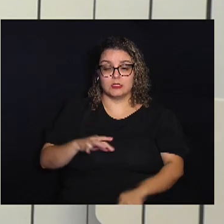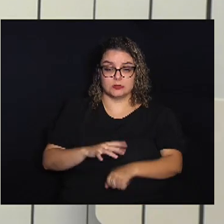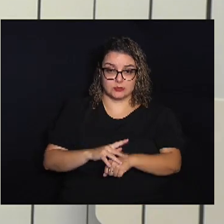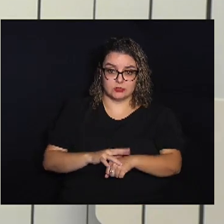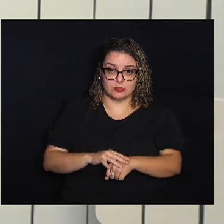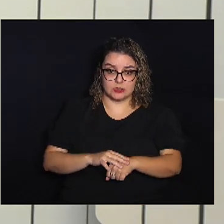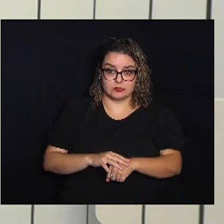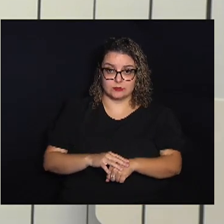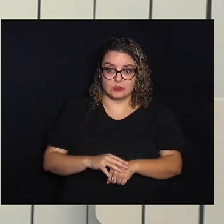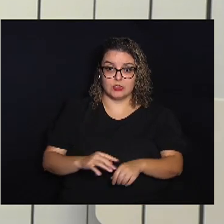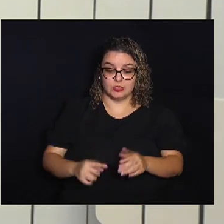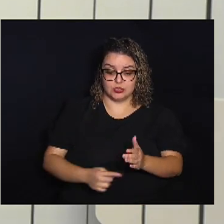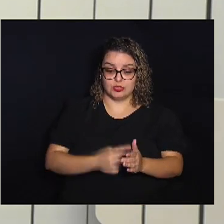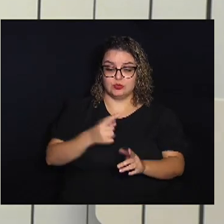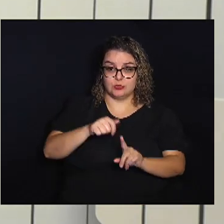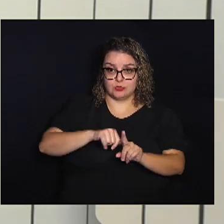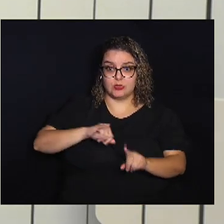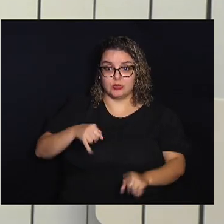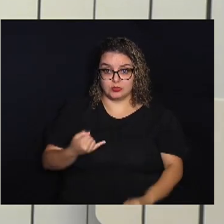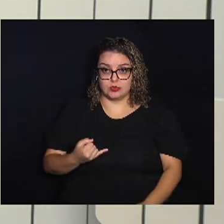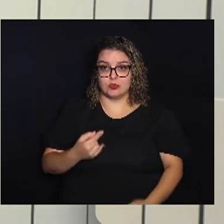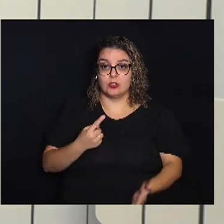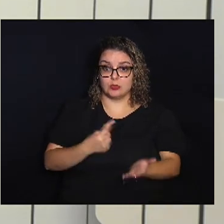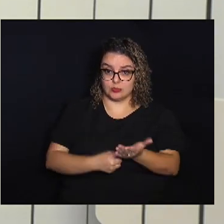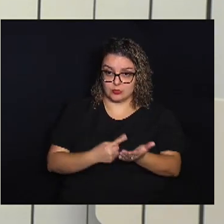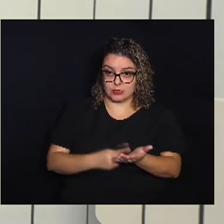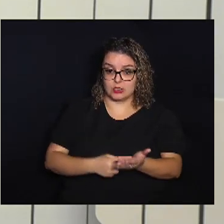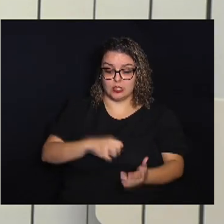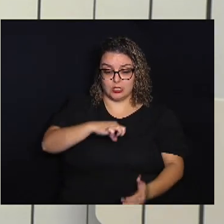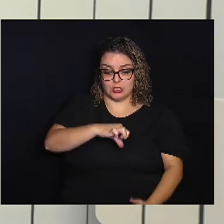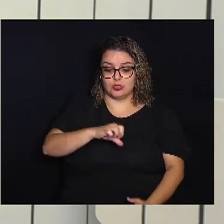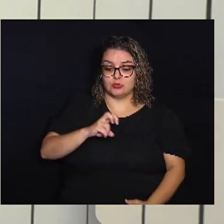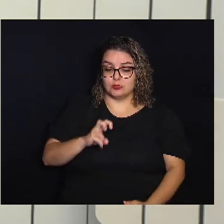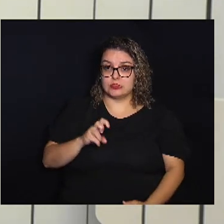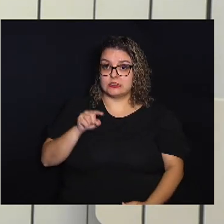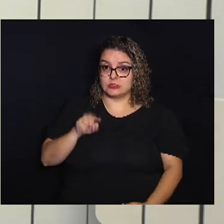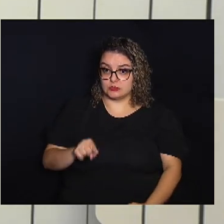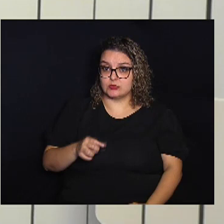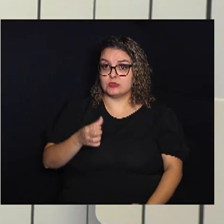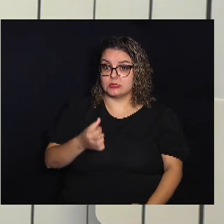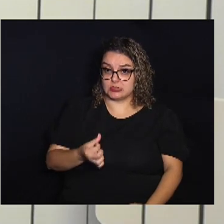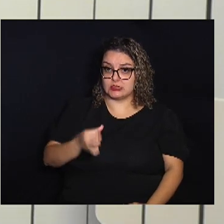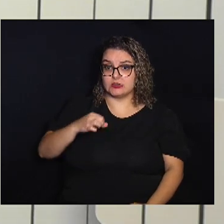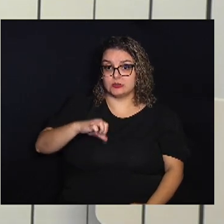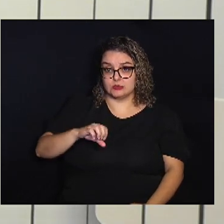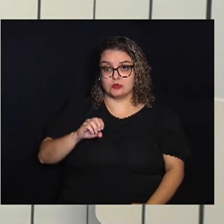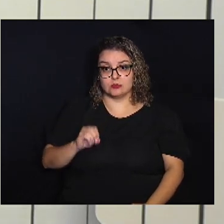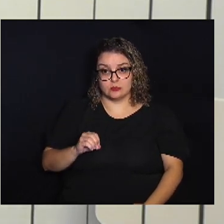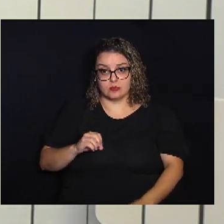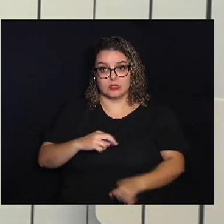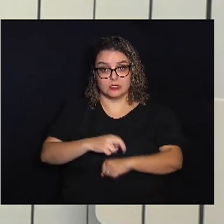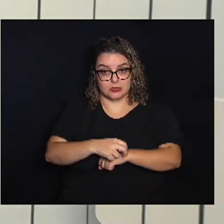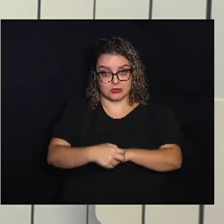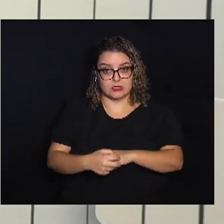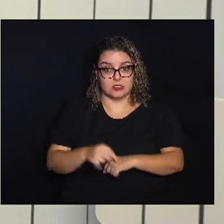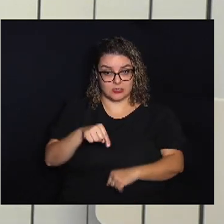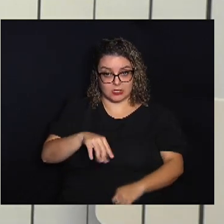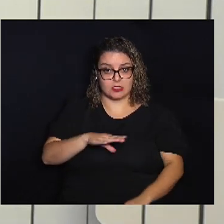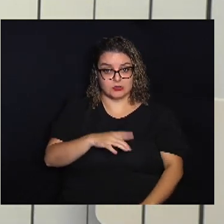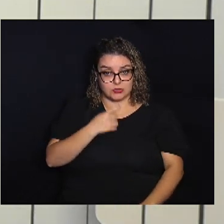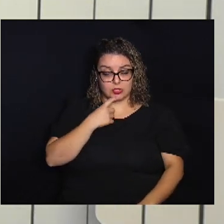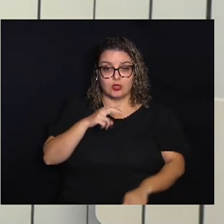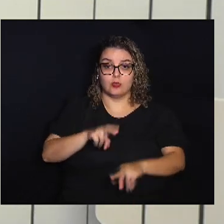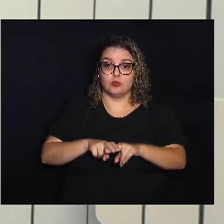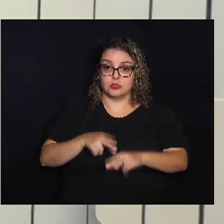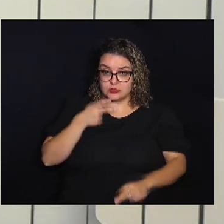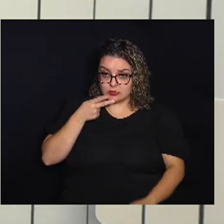Desde 1º de janeiro Foram confirmados 95.690 casos de dengue na cidade Por isso a